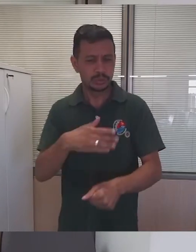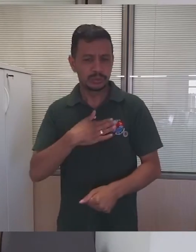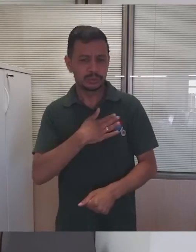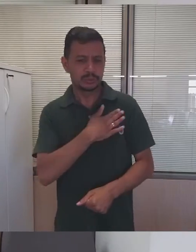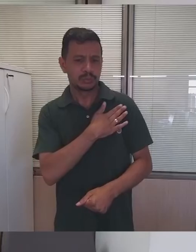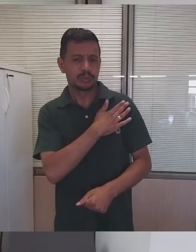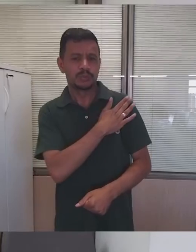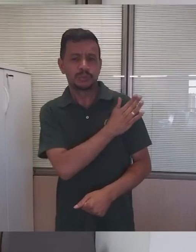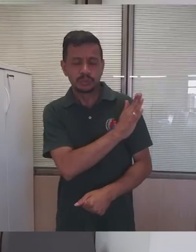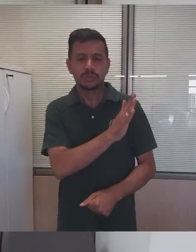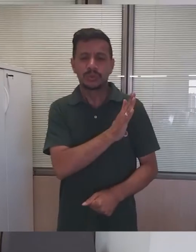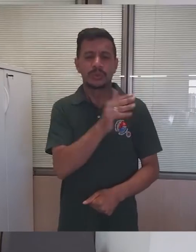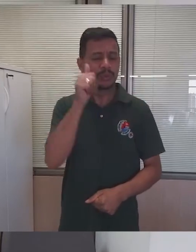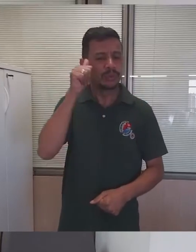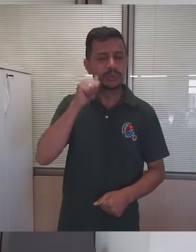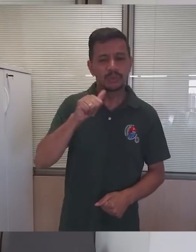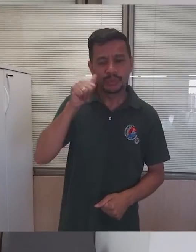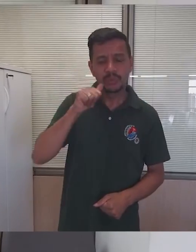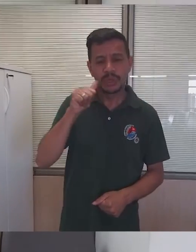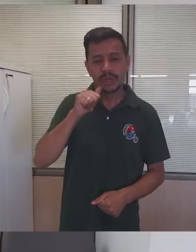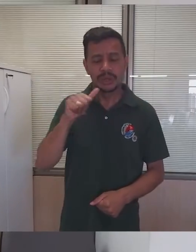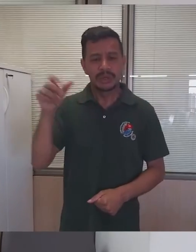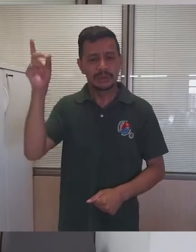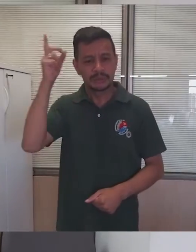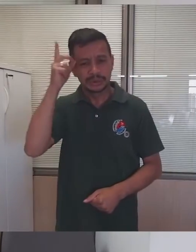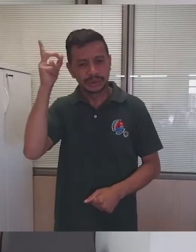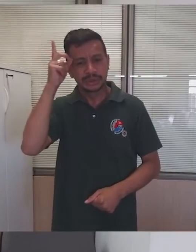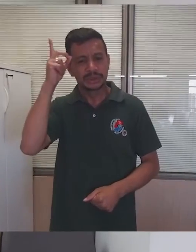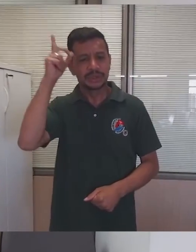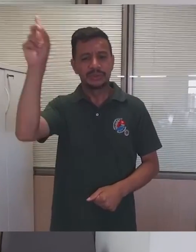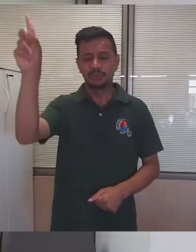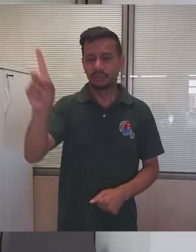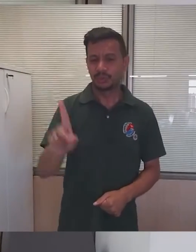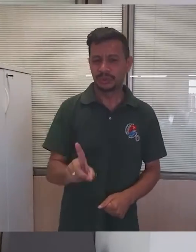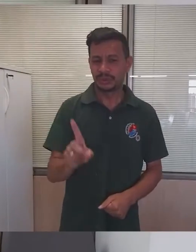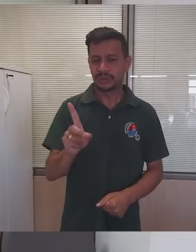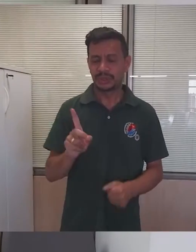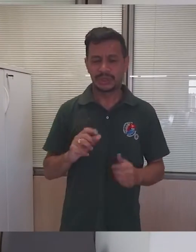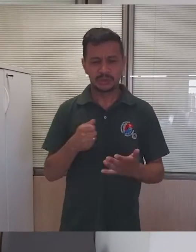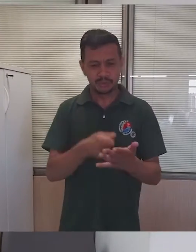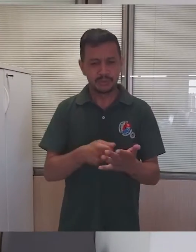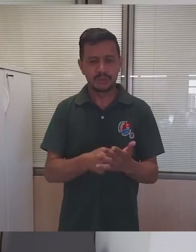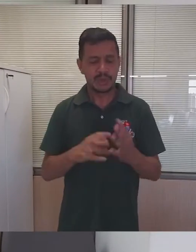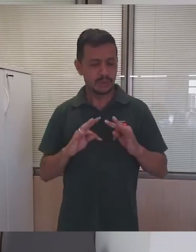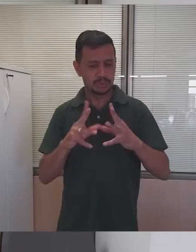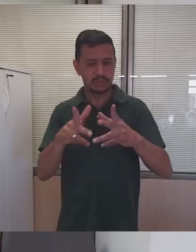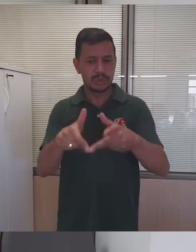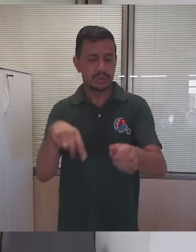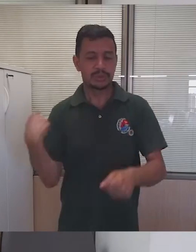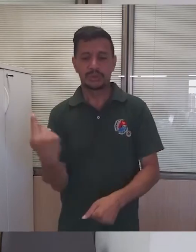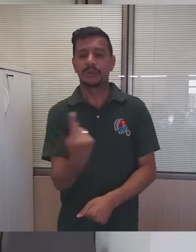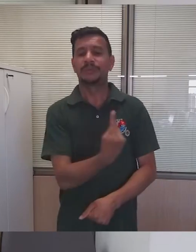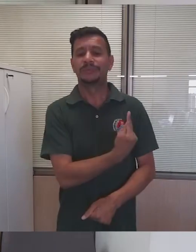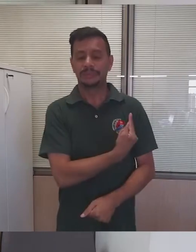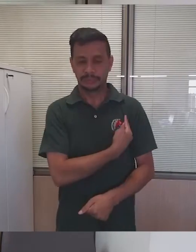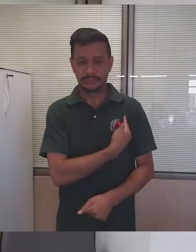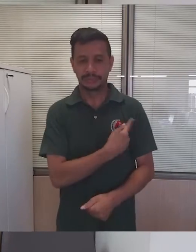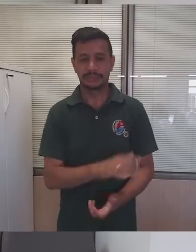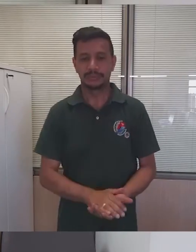todos os tipos de violência contra as mulheres tem que ser diária. Essa luta é de todas. Essa luta é nossa.